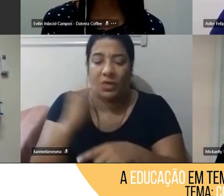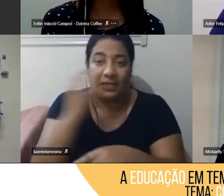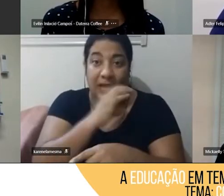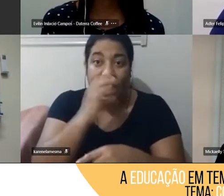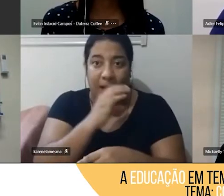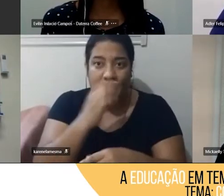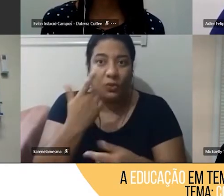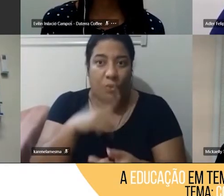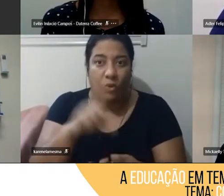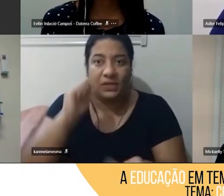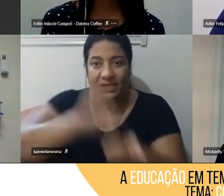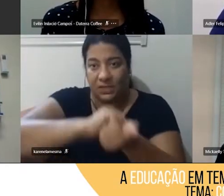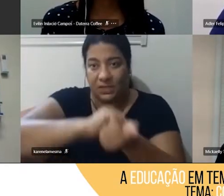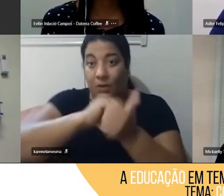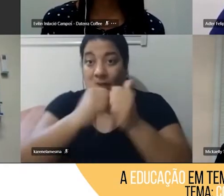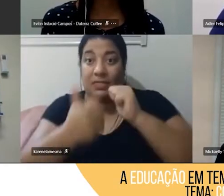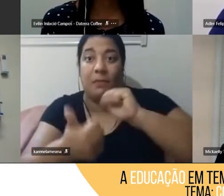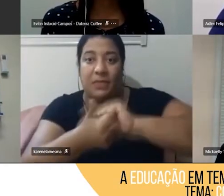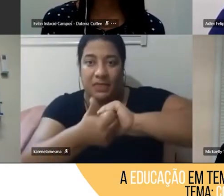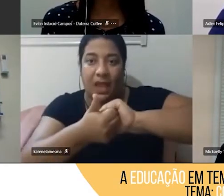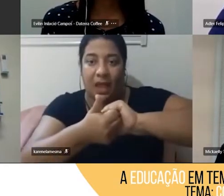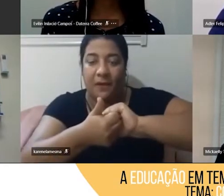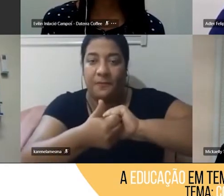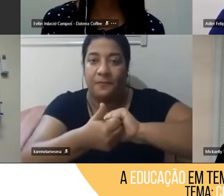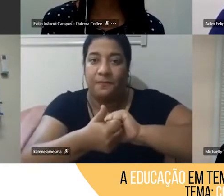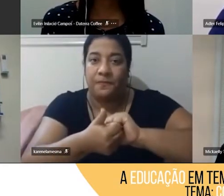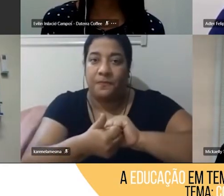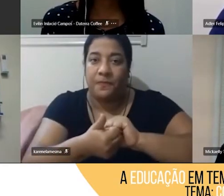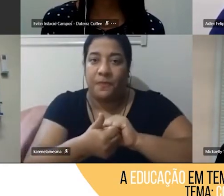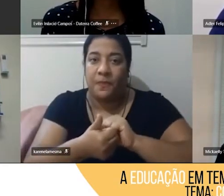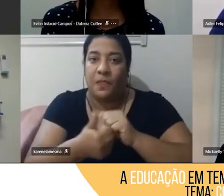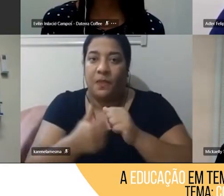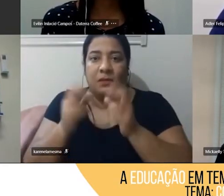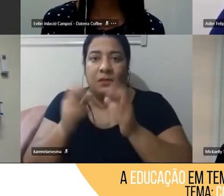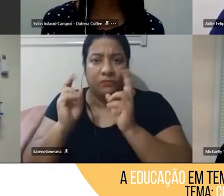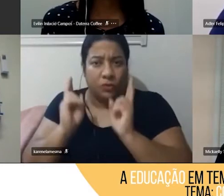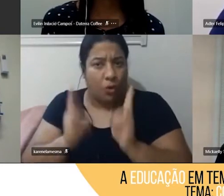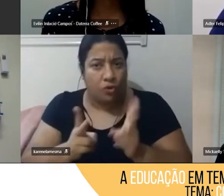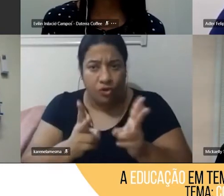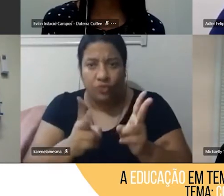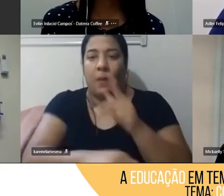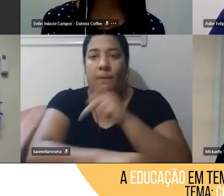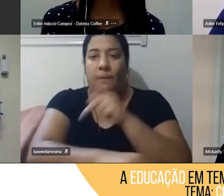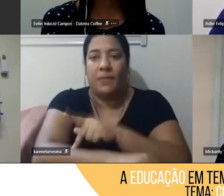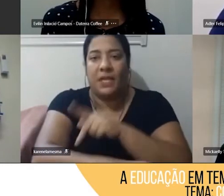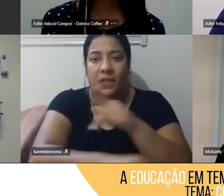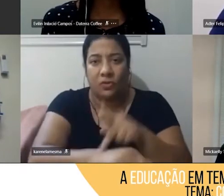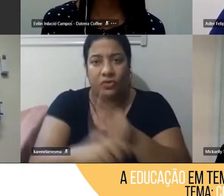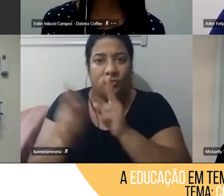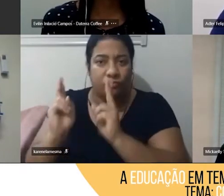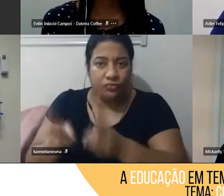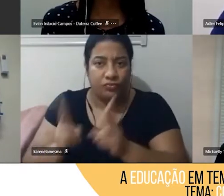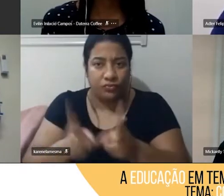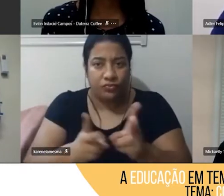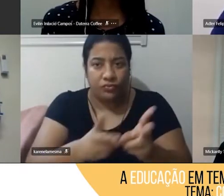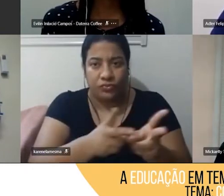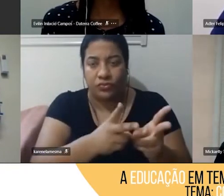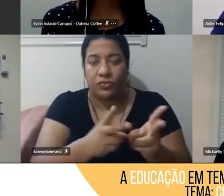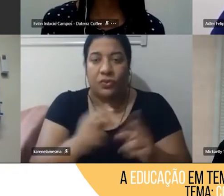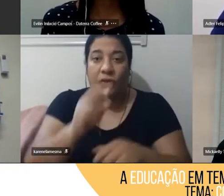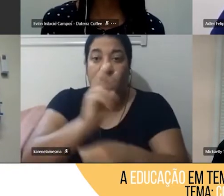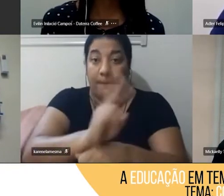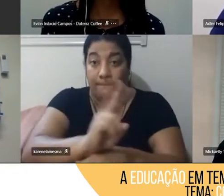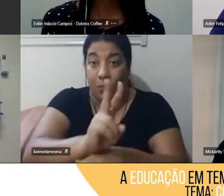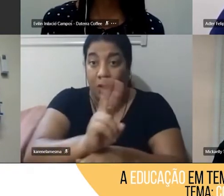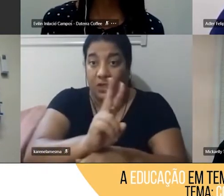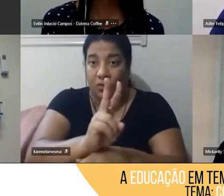rapidamente adaptamos ali os nossos, a nossa sequência pedagógica com os monitores, e nessa adaptação, gente,